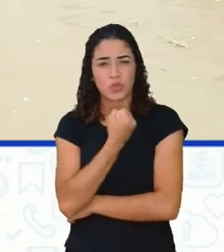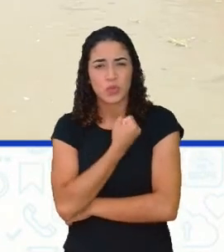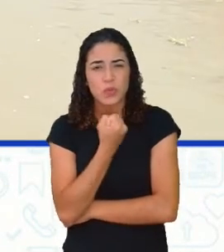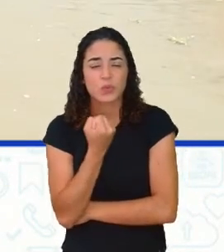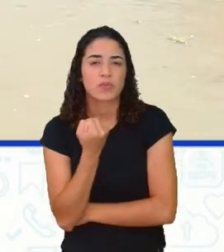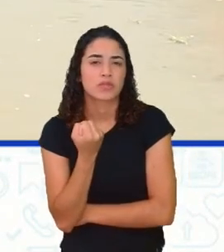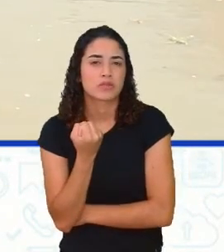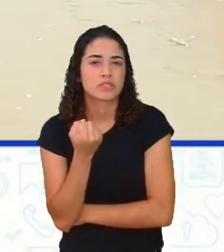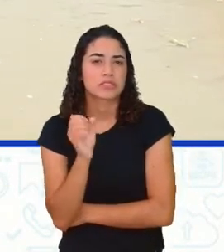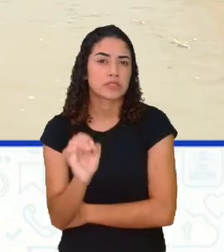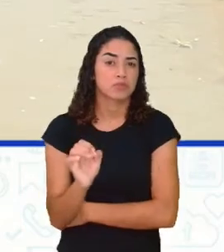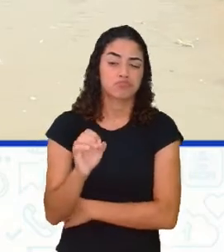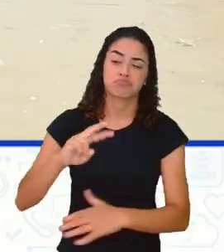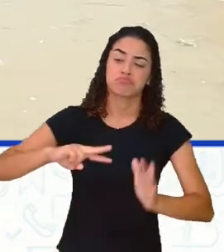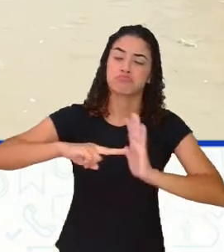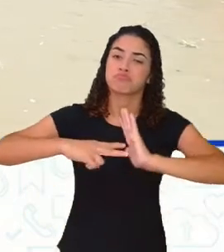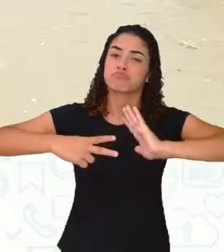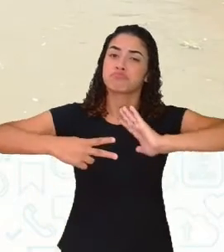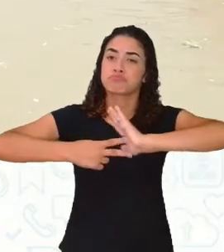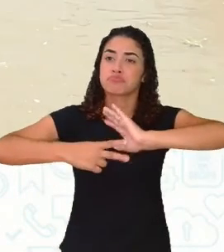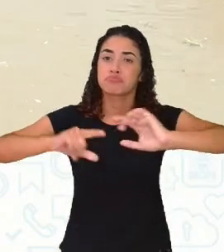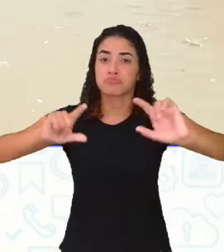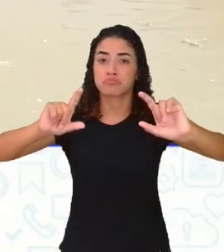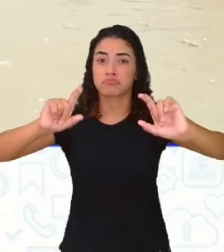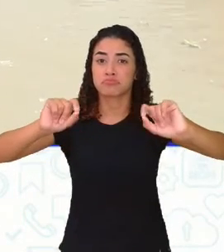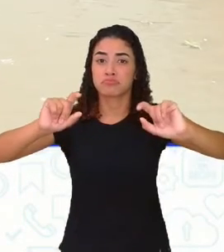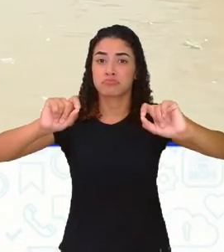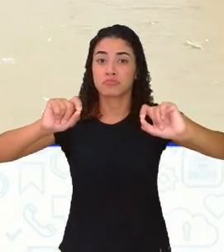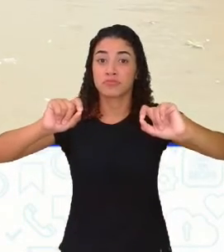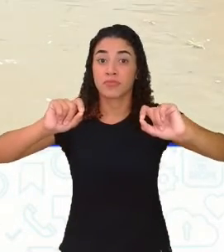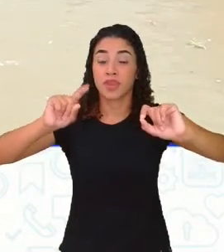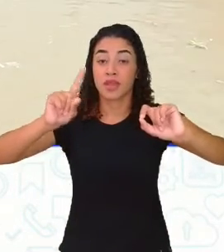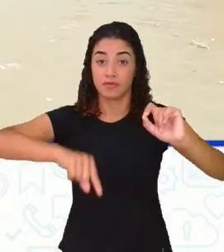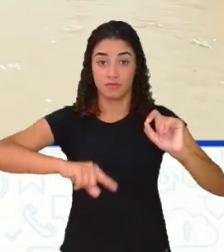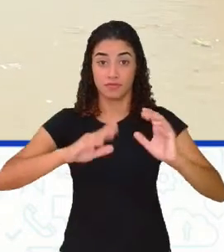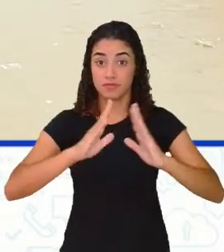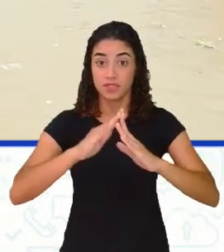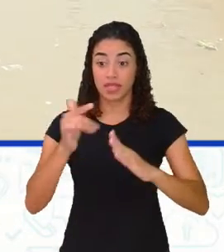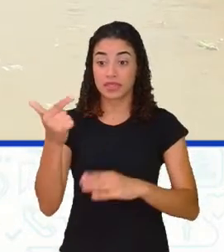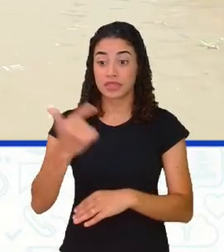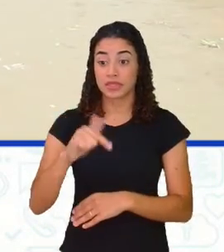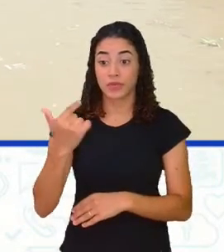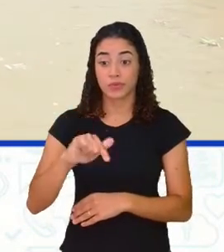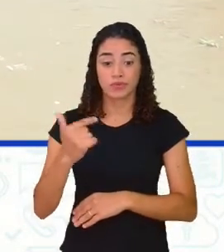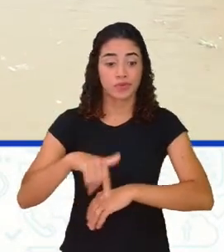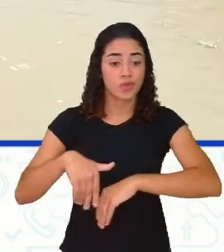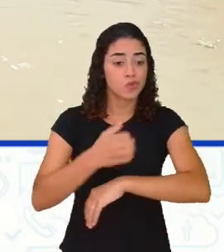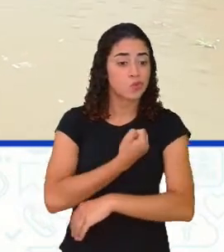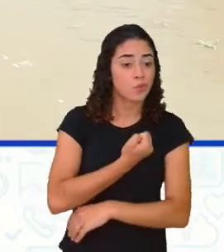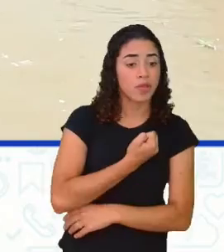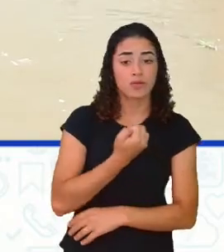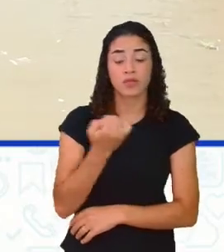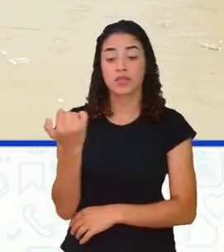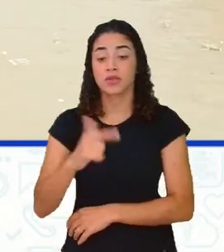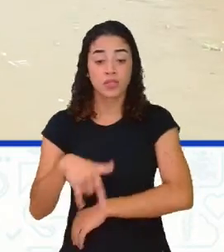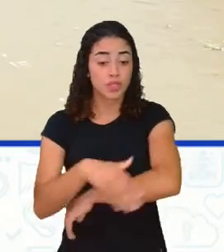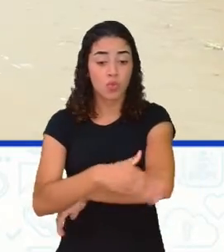Significa o que aí, minha gente? É uma casa, não é? Que não tem endereço. Ela não tem rua